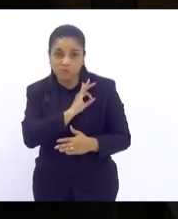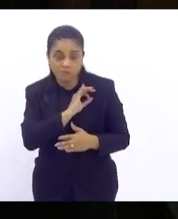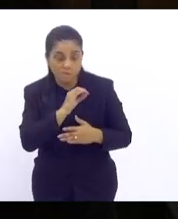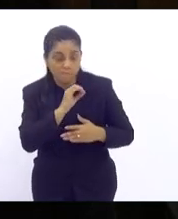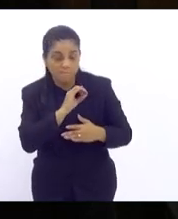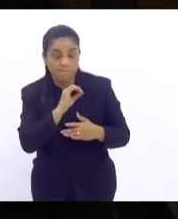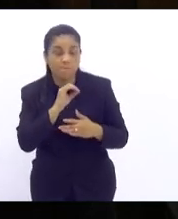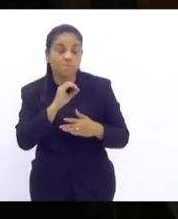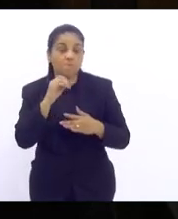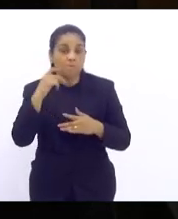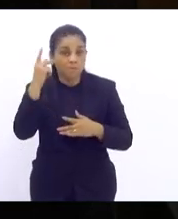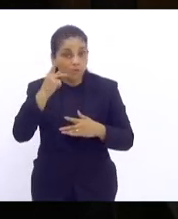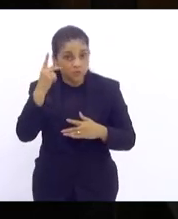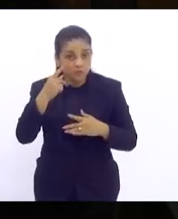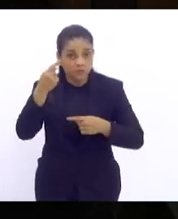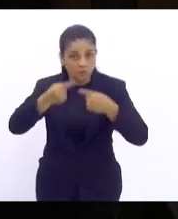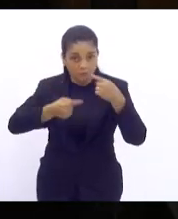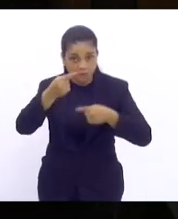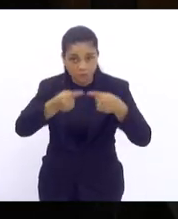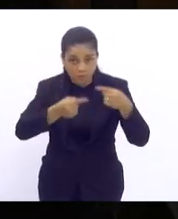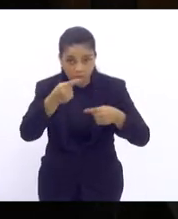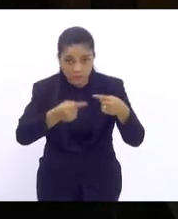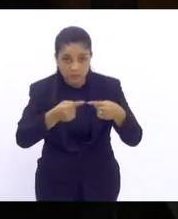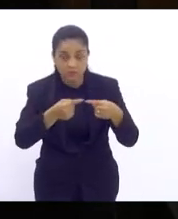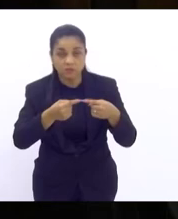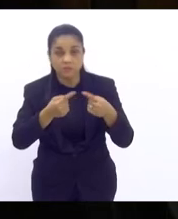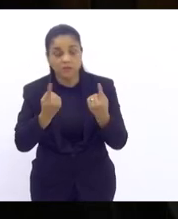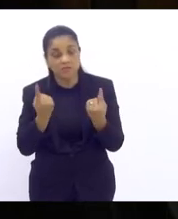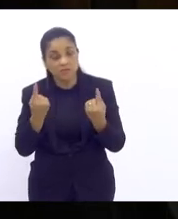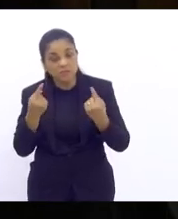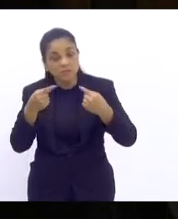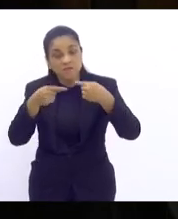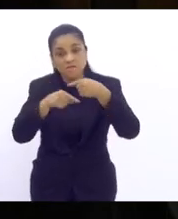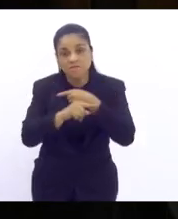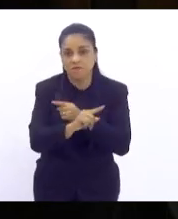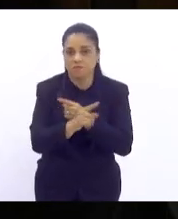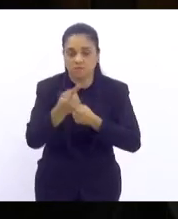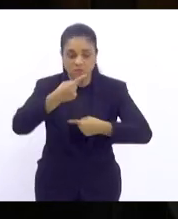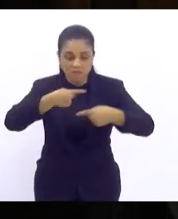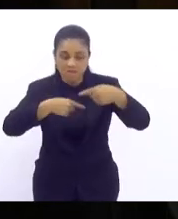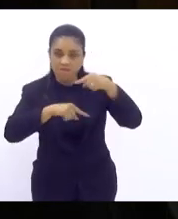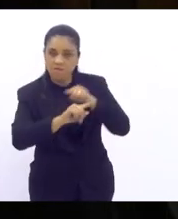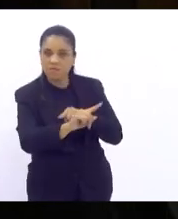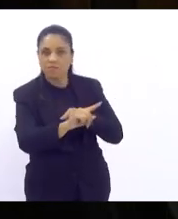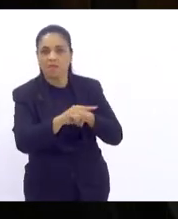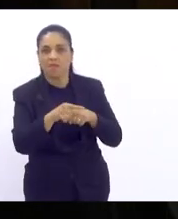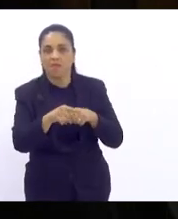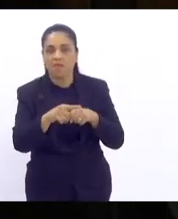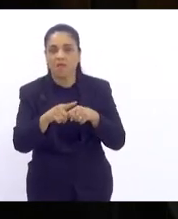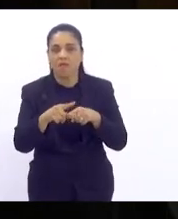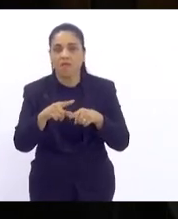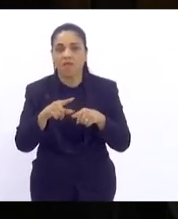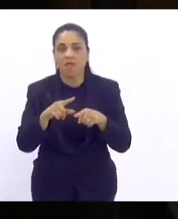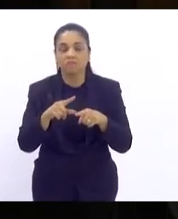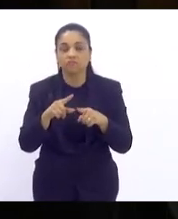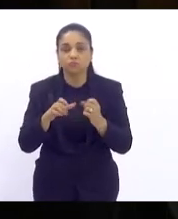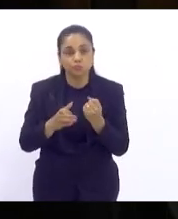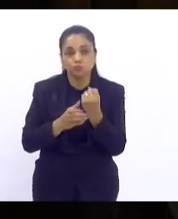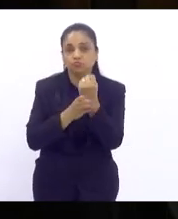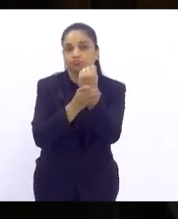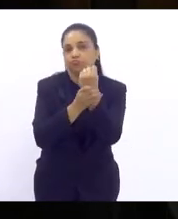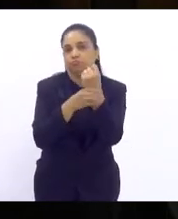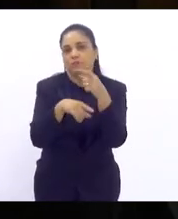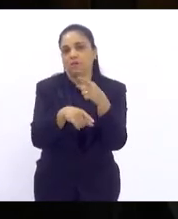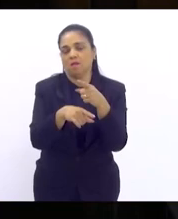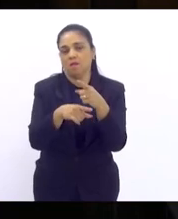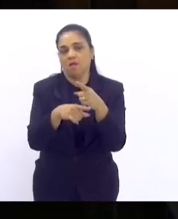para subverter essa lógica que muitas vezes a gente tem de não garantir de naturalizar